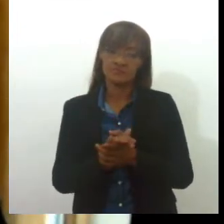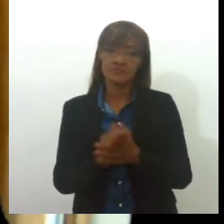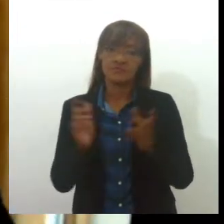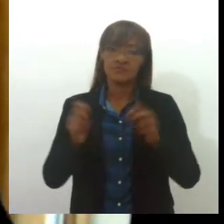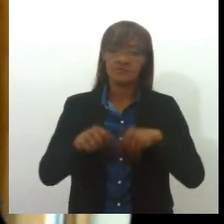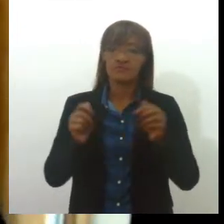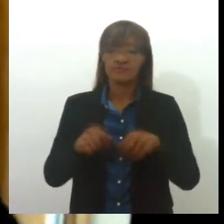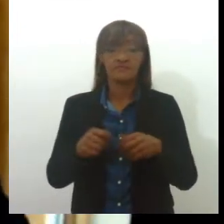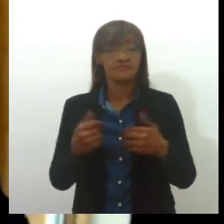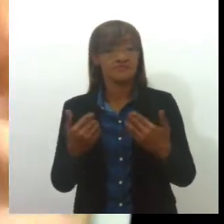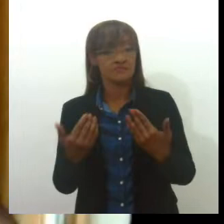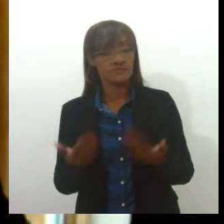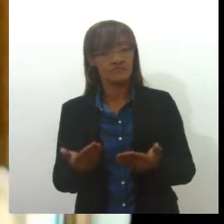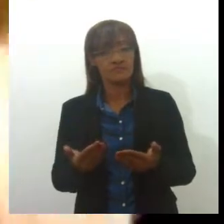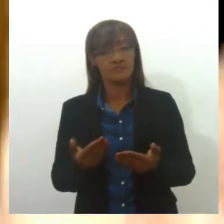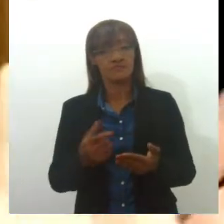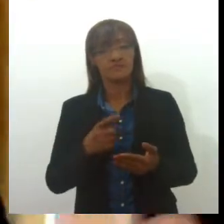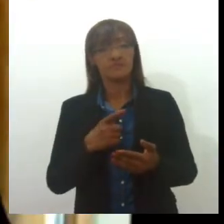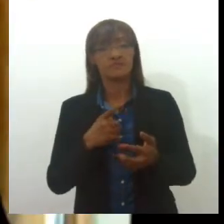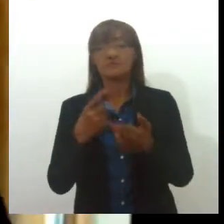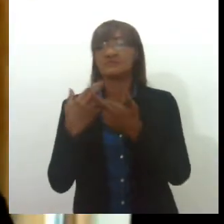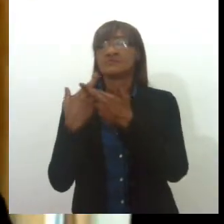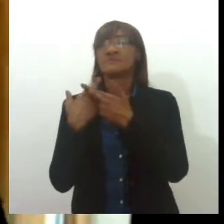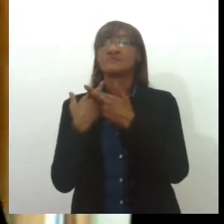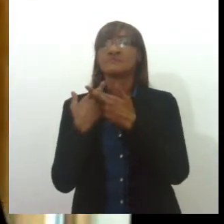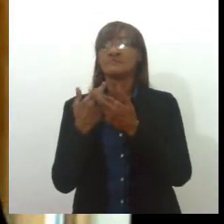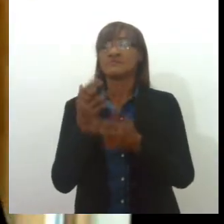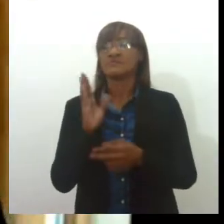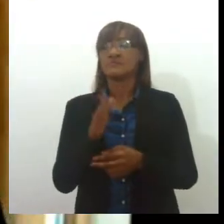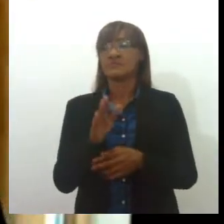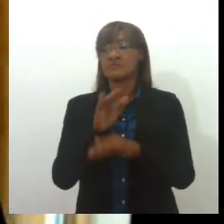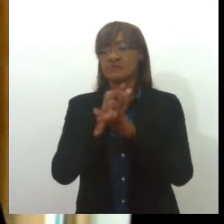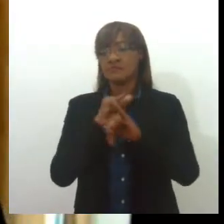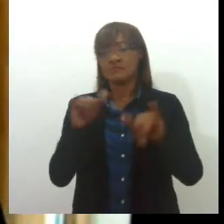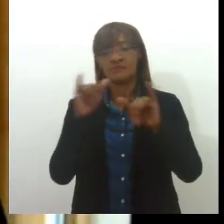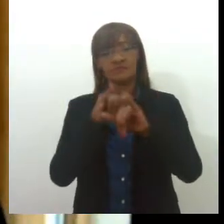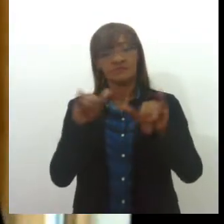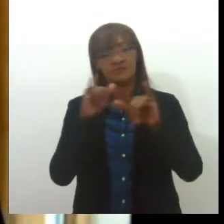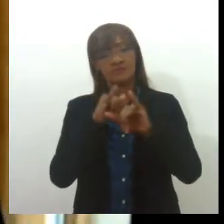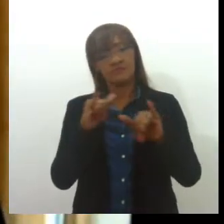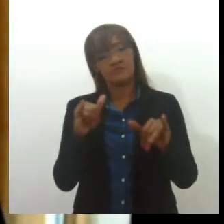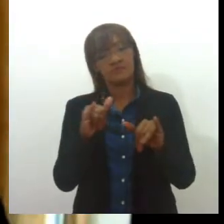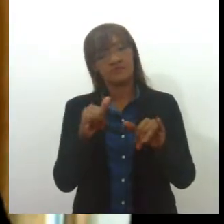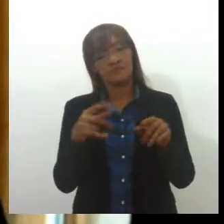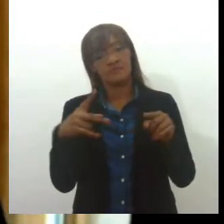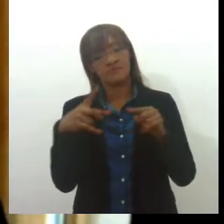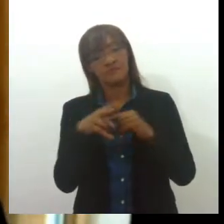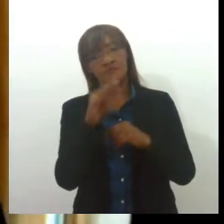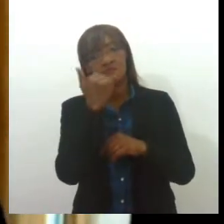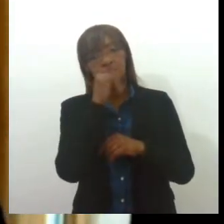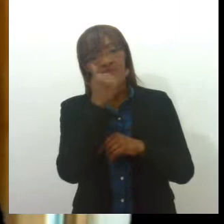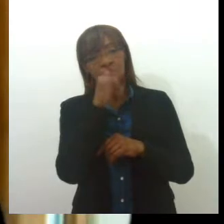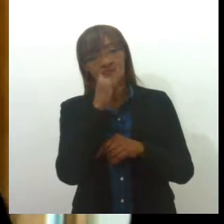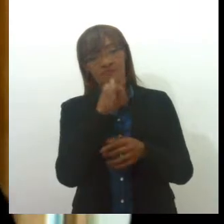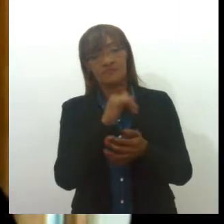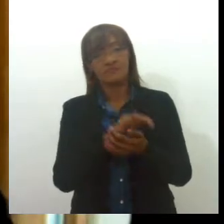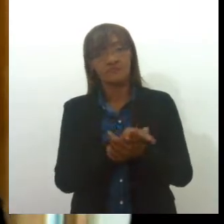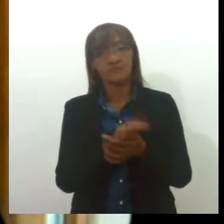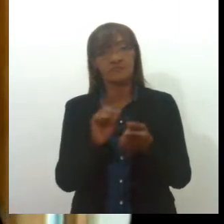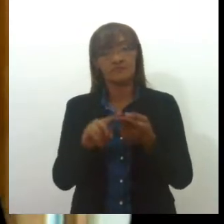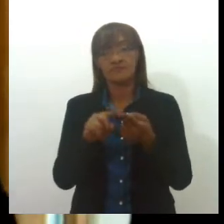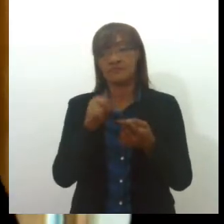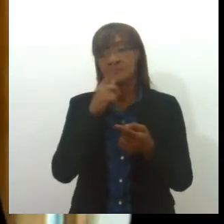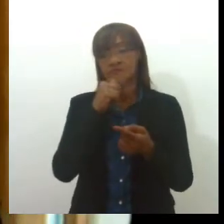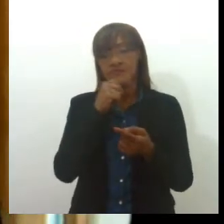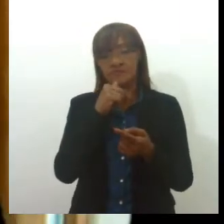ser feito. Então, existe a obrigação já prévia de informar acerca da existência de um corte de energia ou um corte de água e